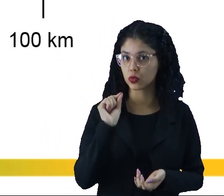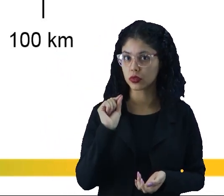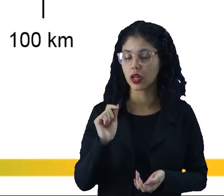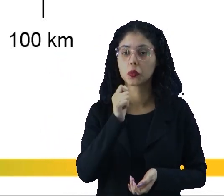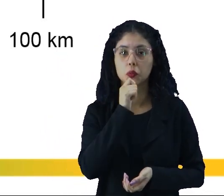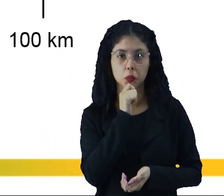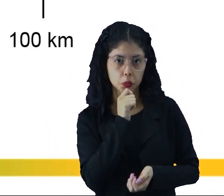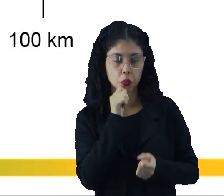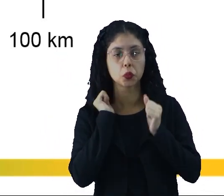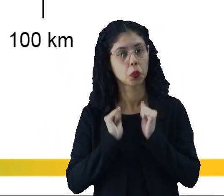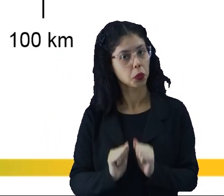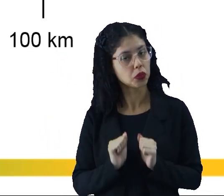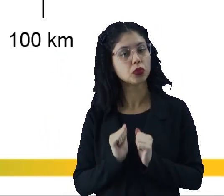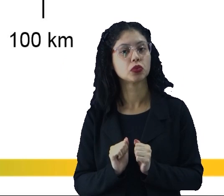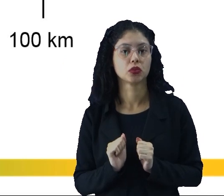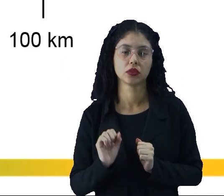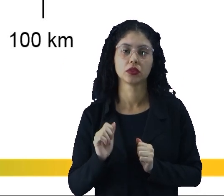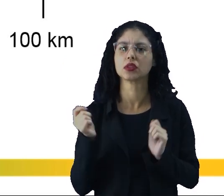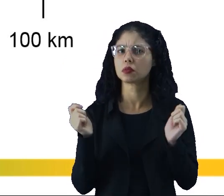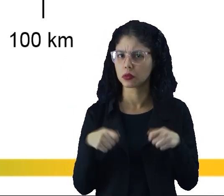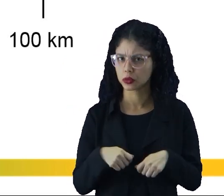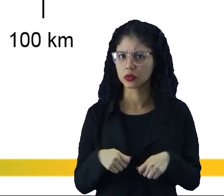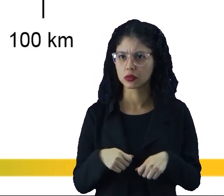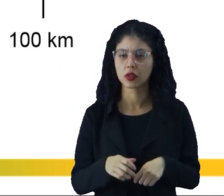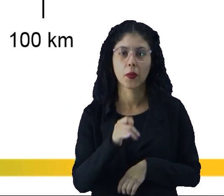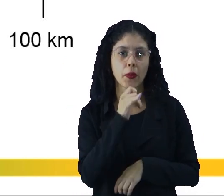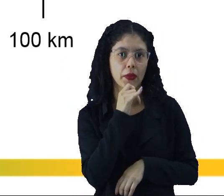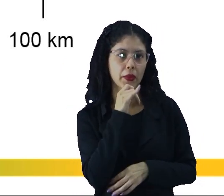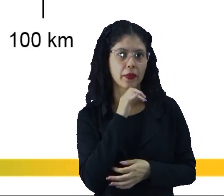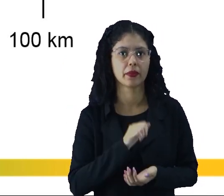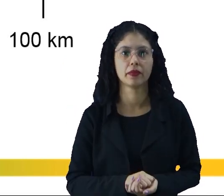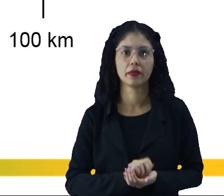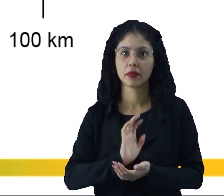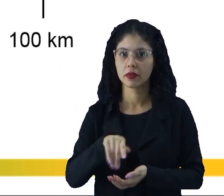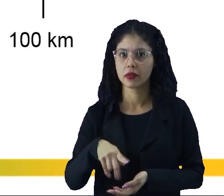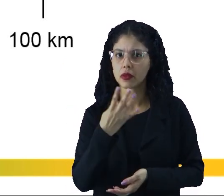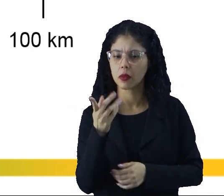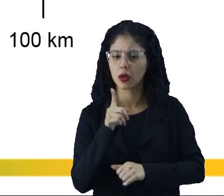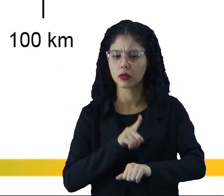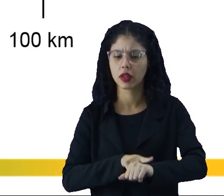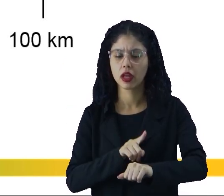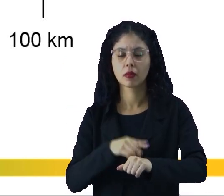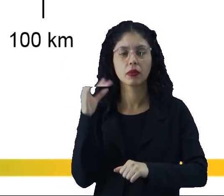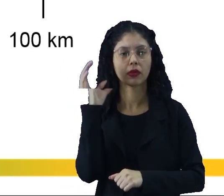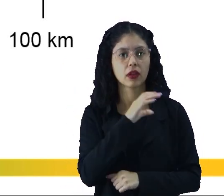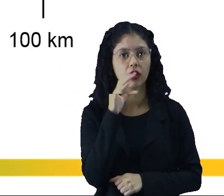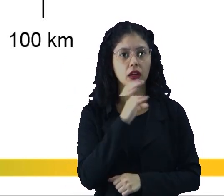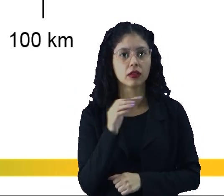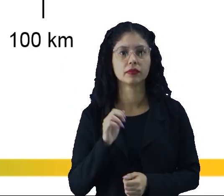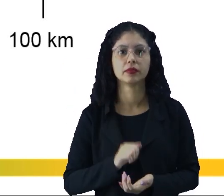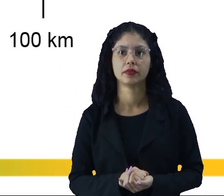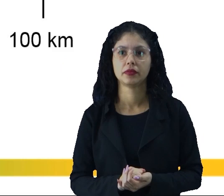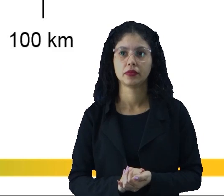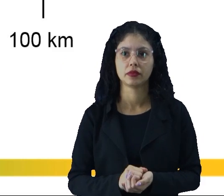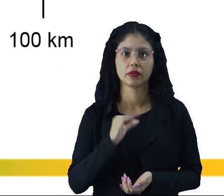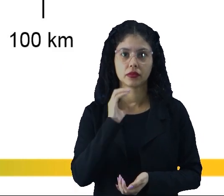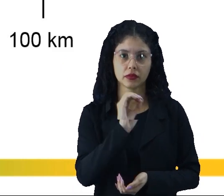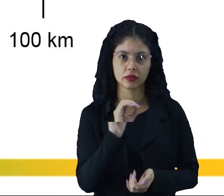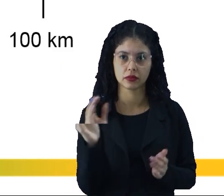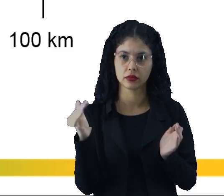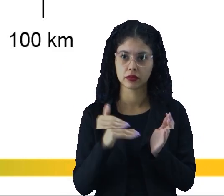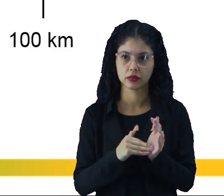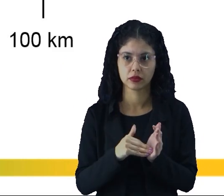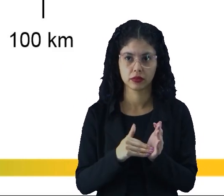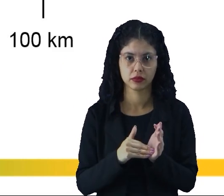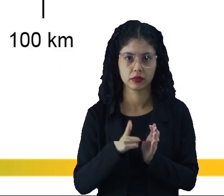aconteceria se isso fosse possível. Por exemplo, quanto tempo o carro gastaria para sair da posição zero